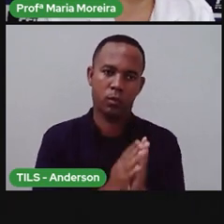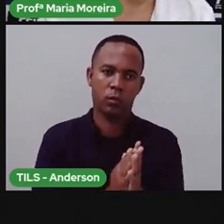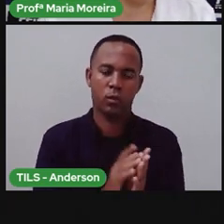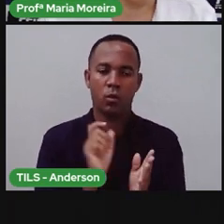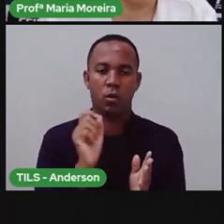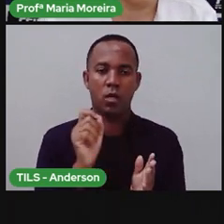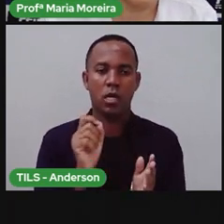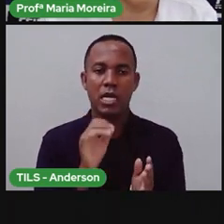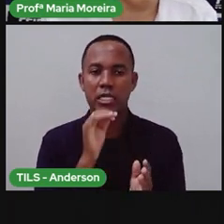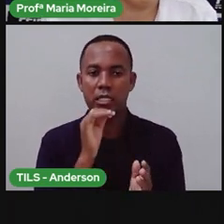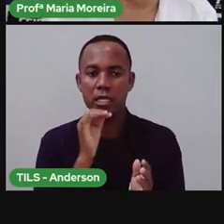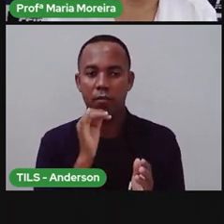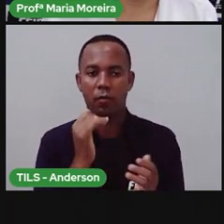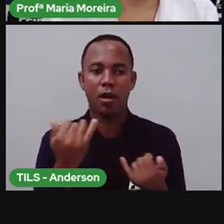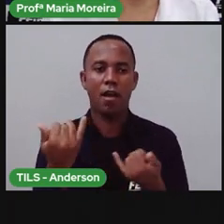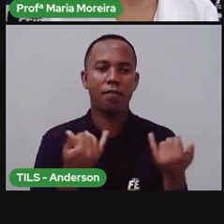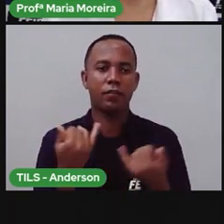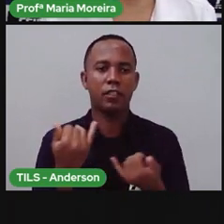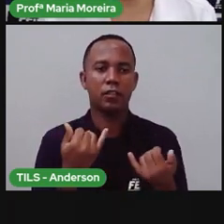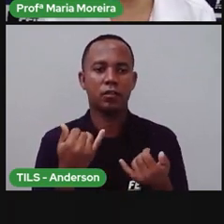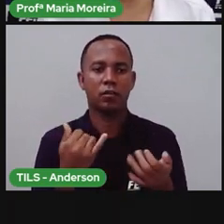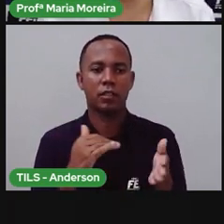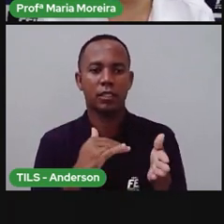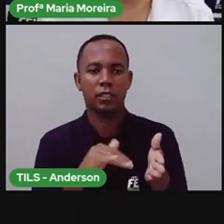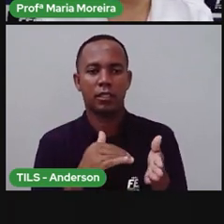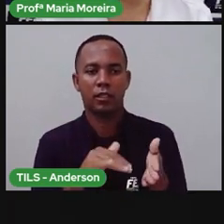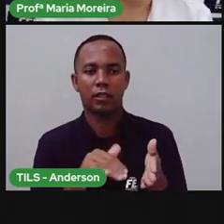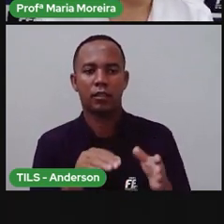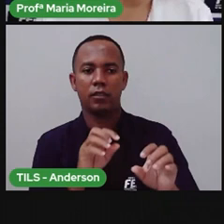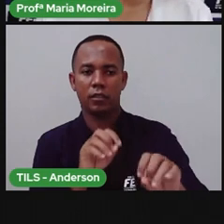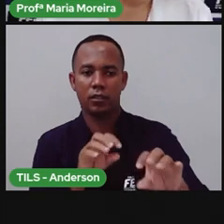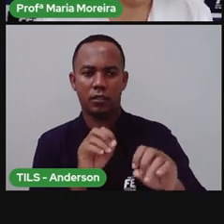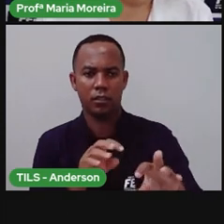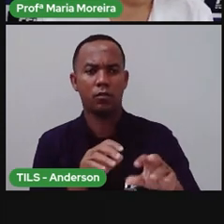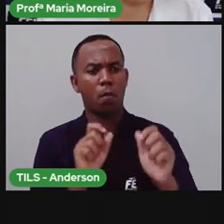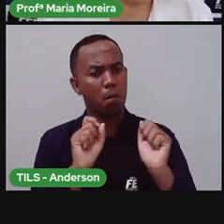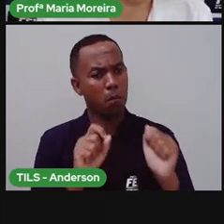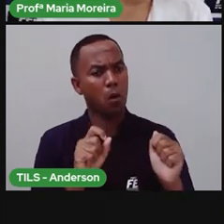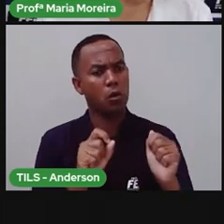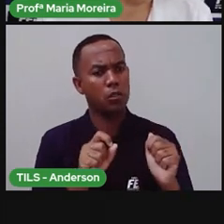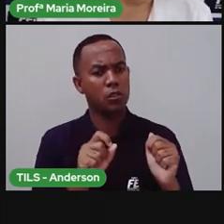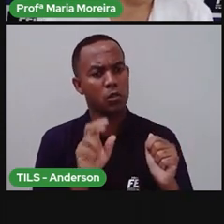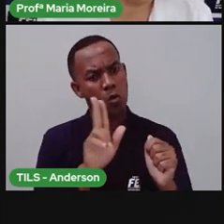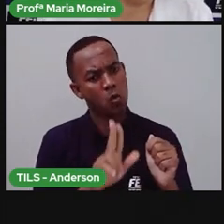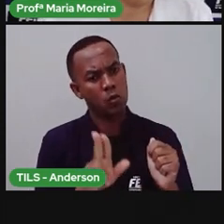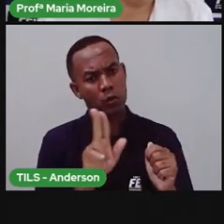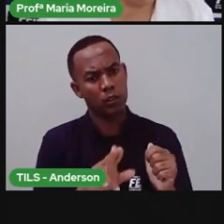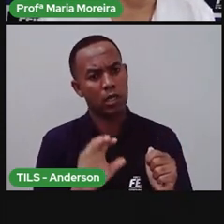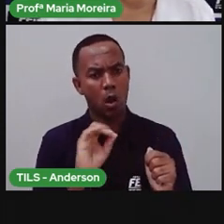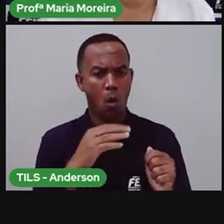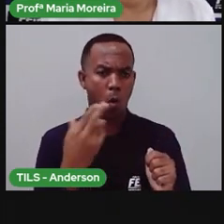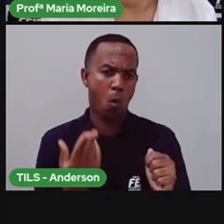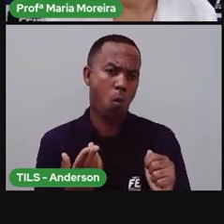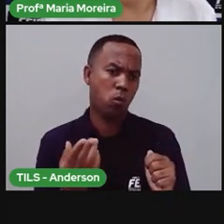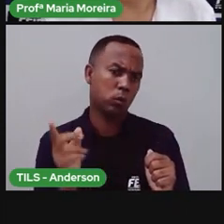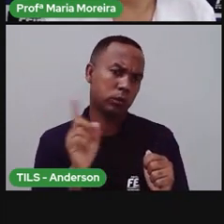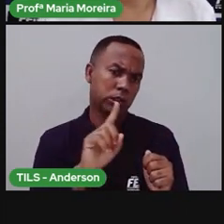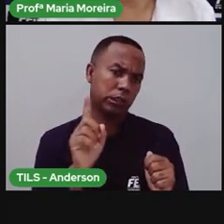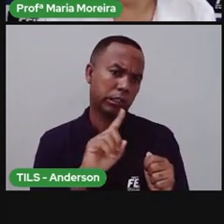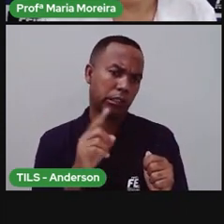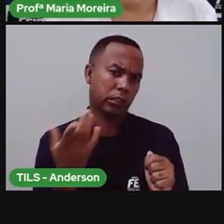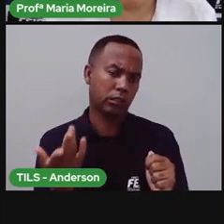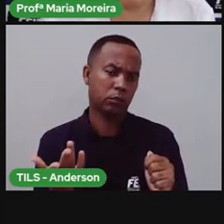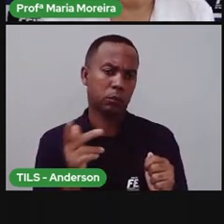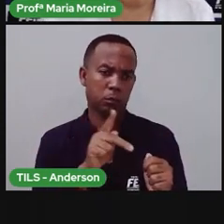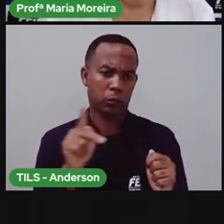são orientações, né? O que professor de vocês pode utilizar ou não em sala com vocês, né? Em sala virtual ou o